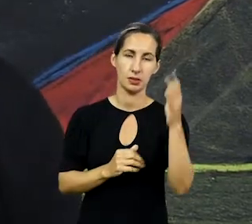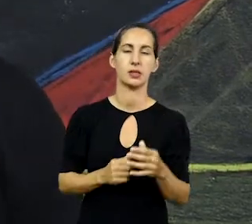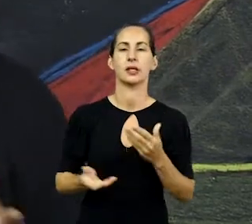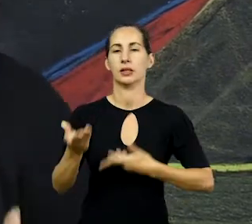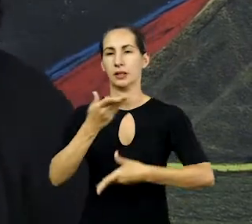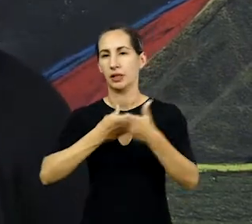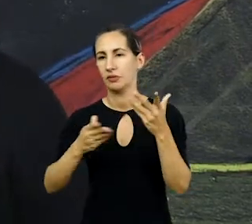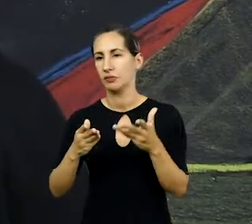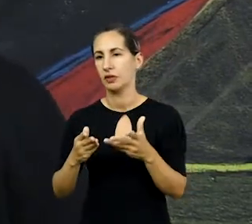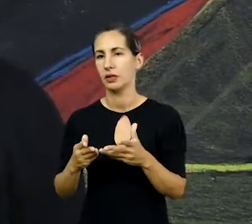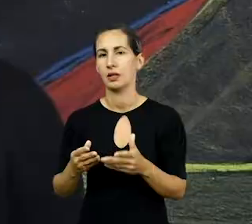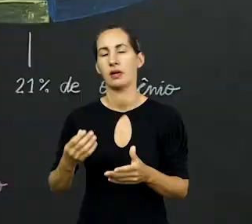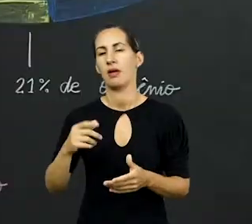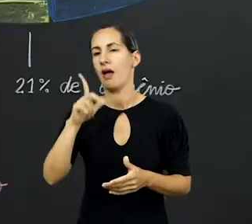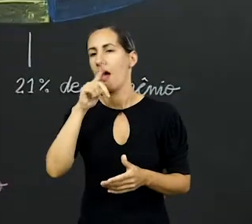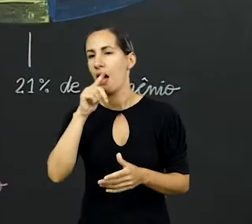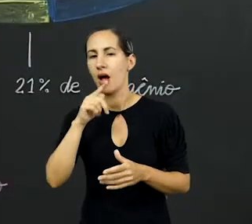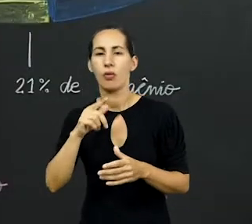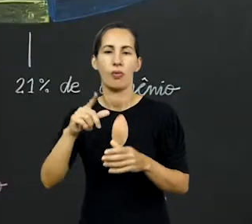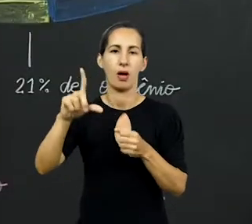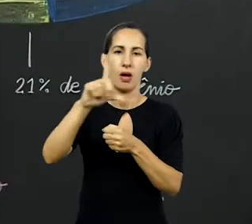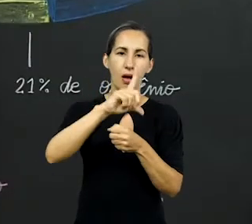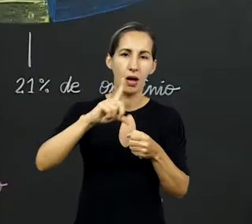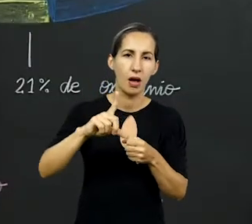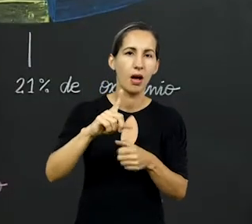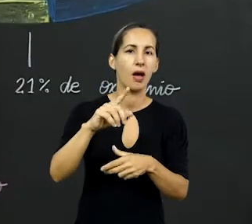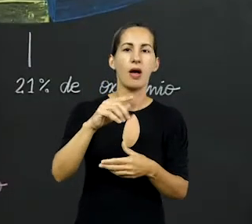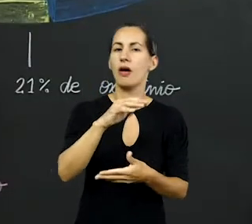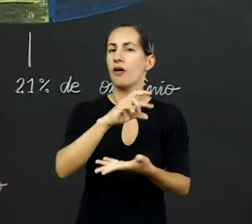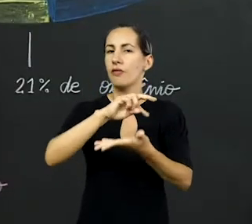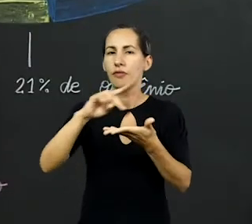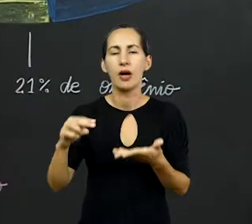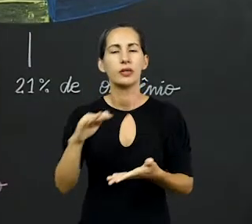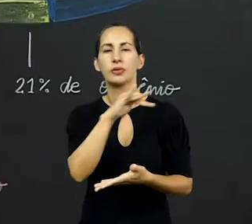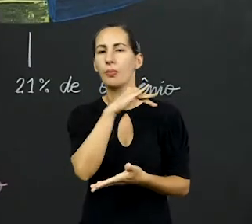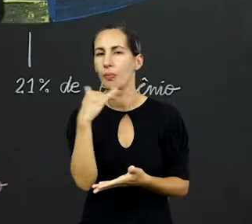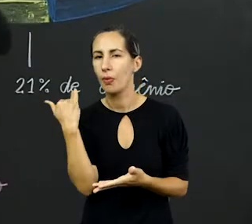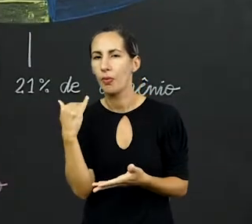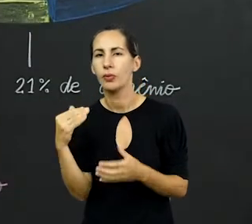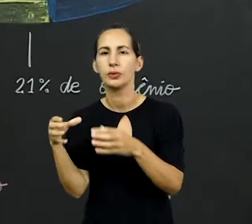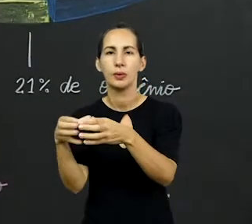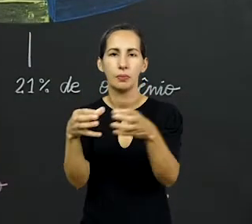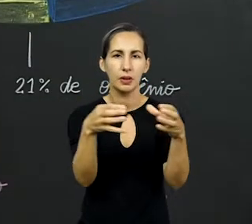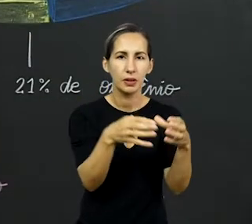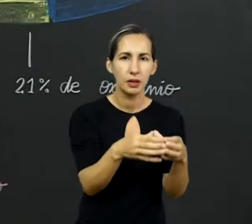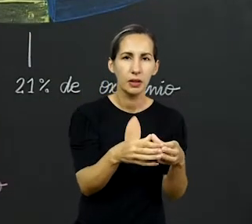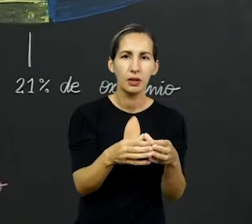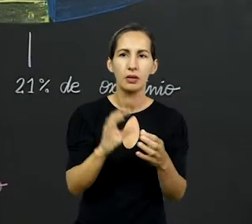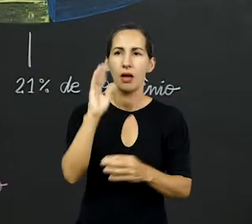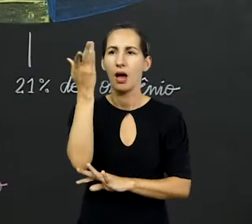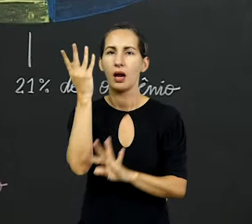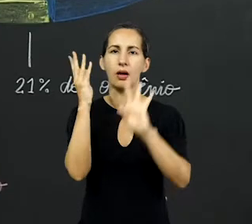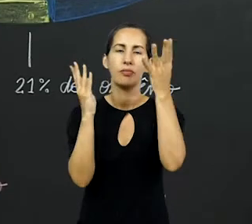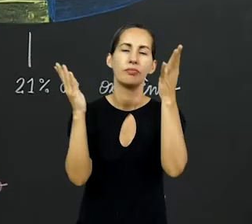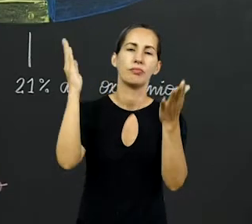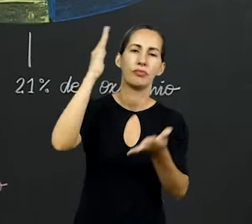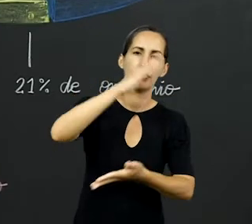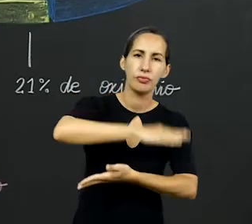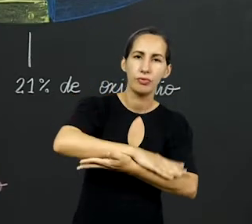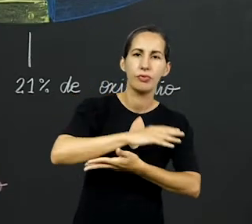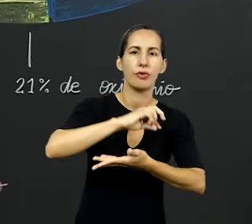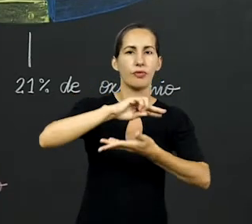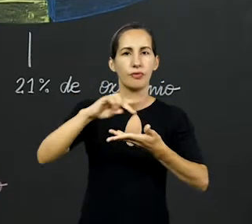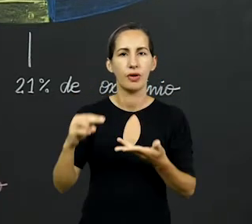interferir em corpos d'água, em rios, ela leva a morte de pequenos seres, queda de folhas, destrói